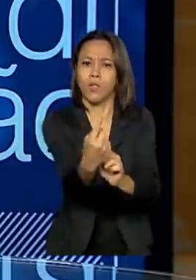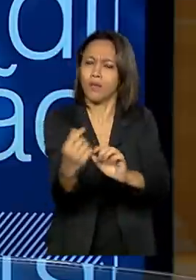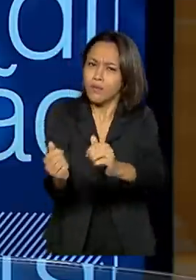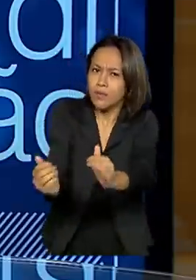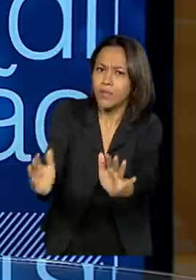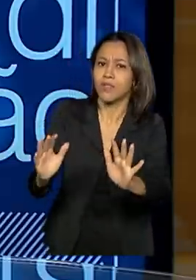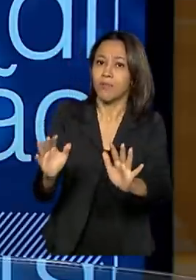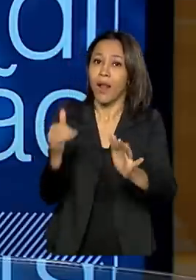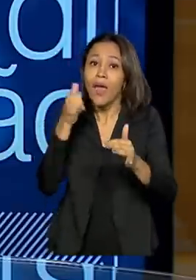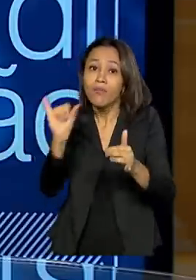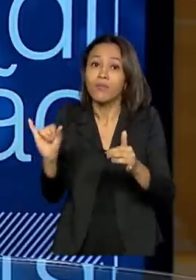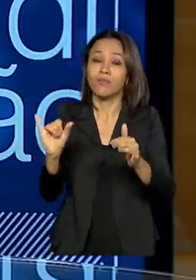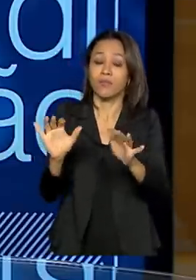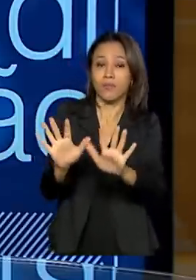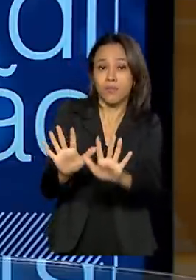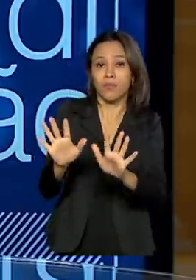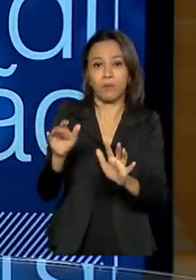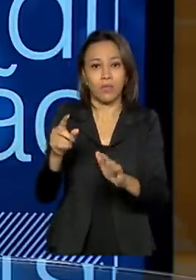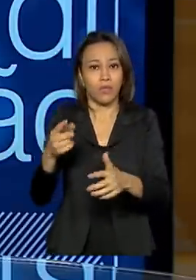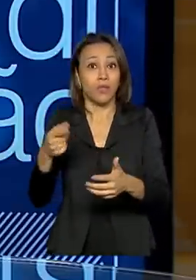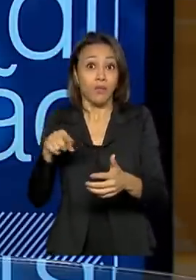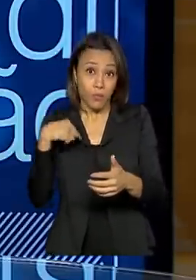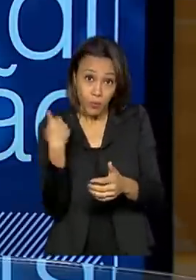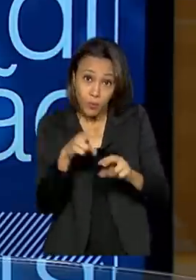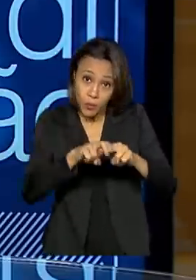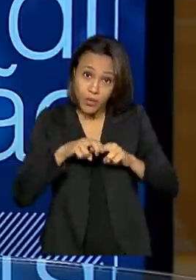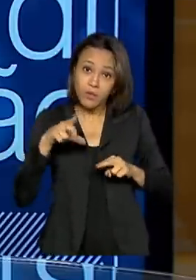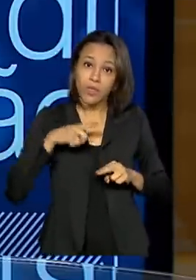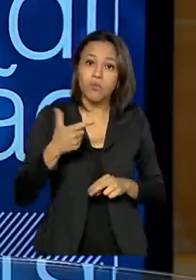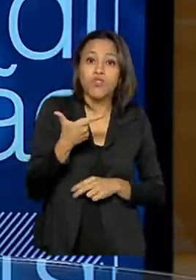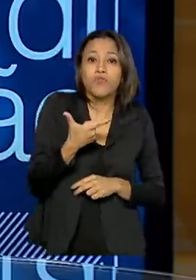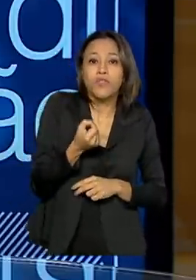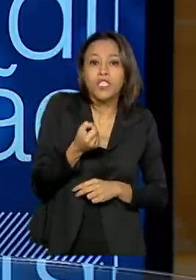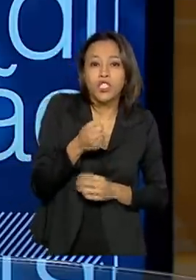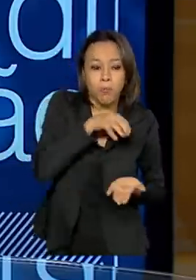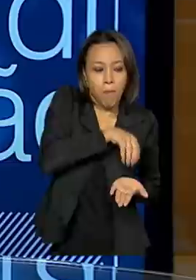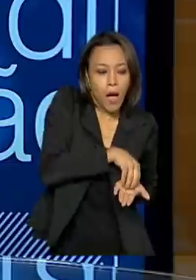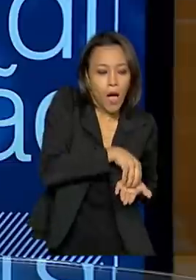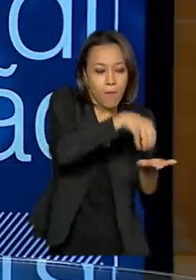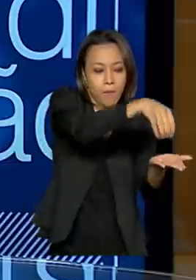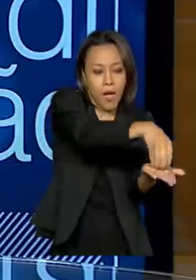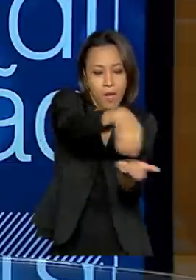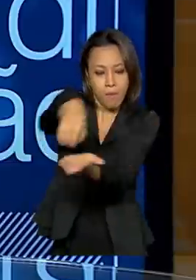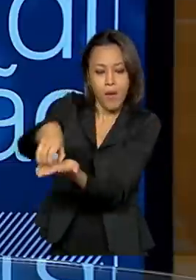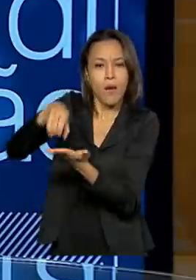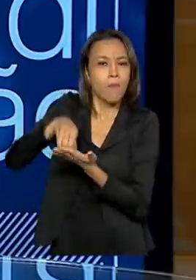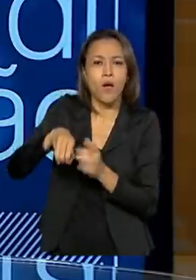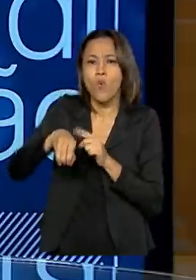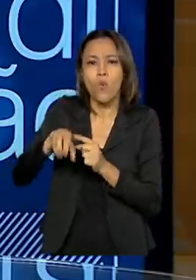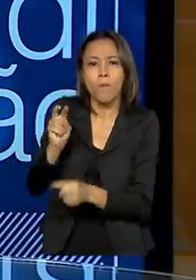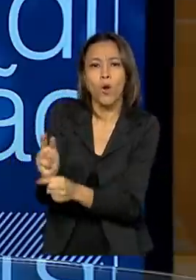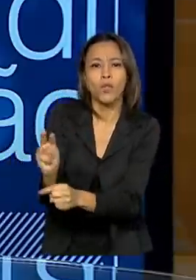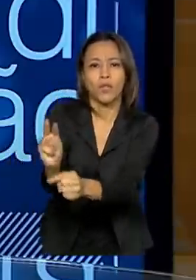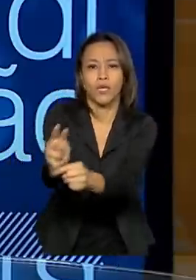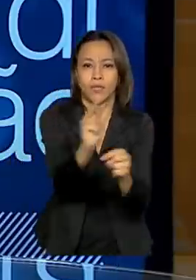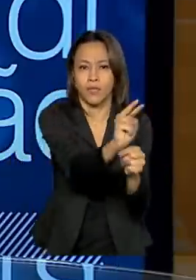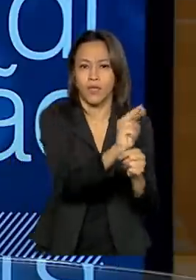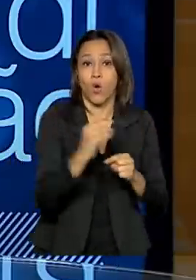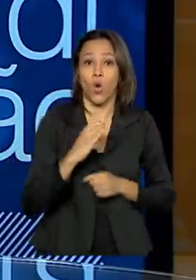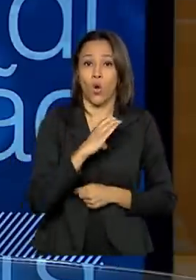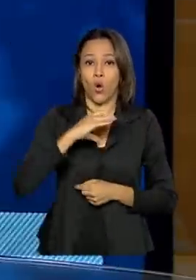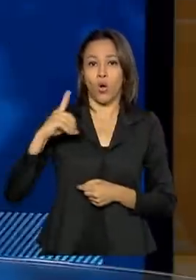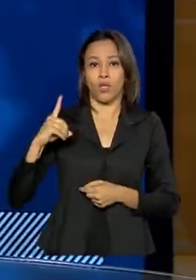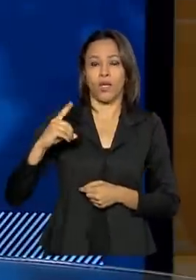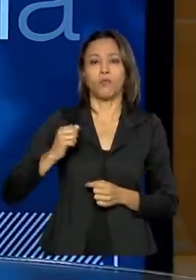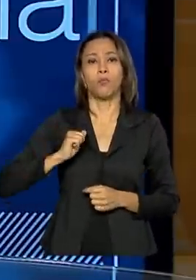ficassem no ambiente de forma tranquila. E para isso contamos com 20 bases de proteção etnoambiental que são coordenadas por 11